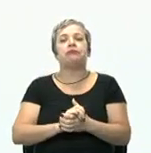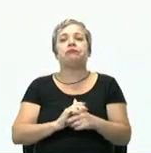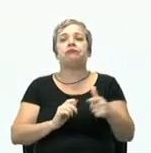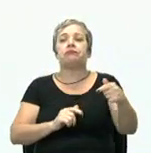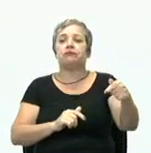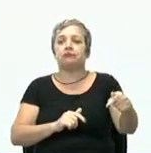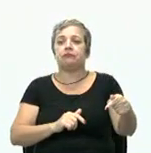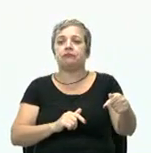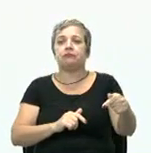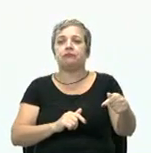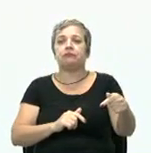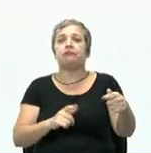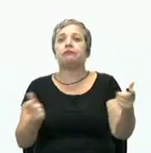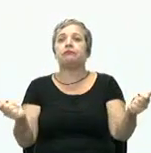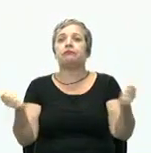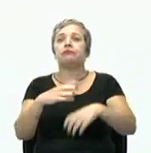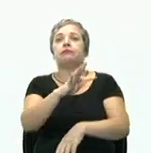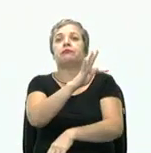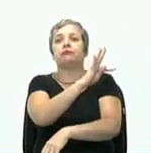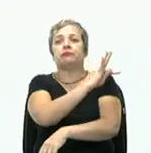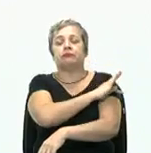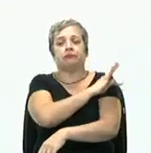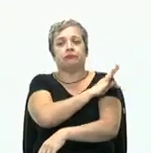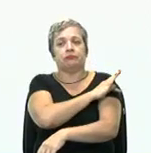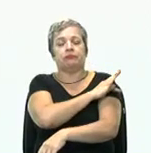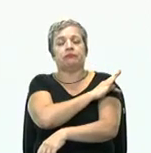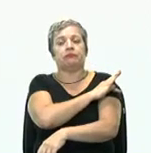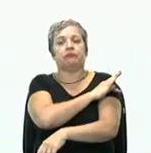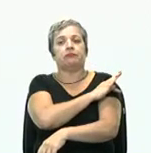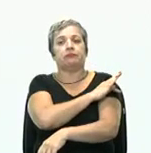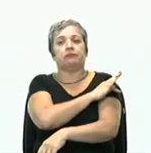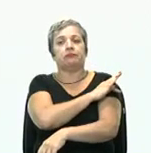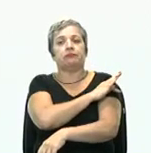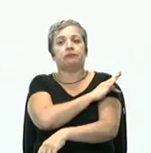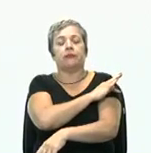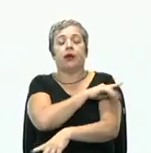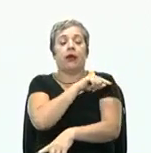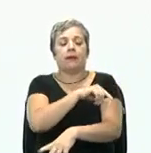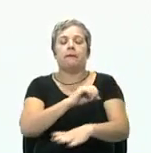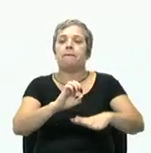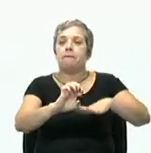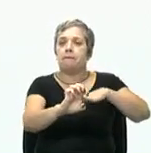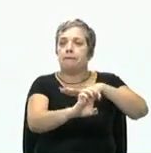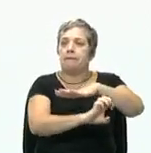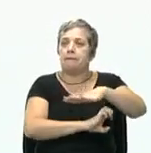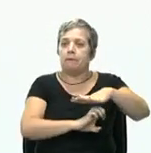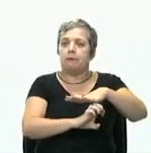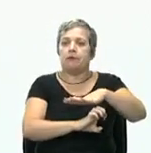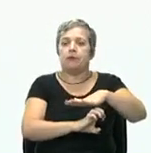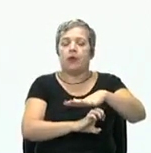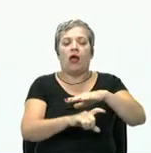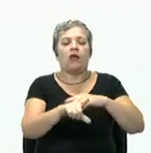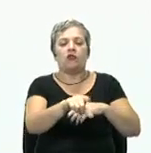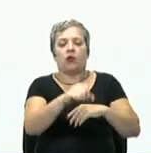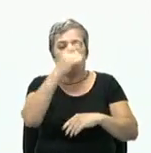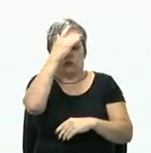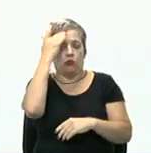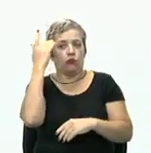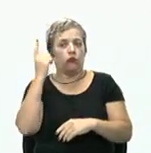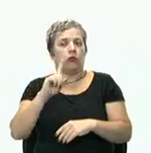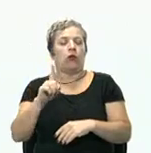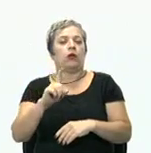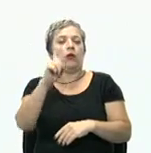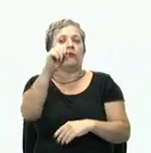Sete, competência técnica e meritocracia. A organização, ela não escolhe as pessoas pelo